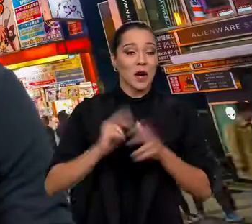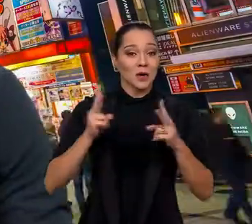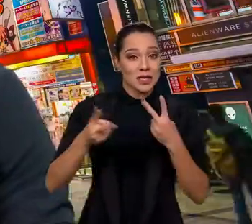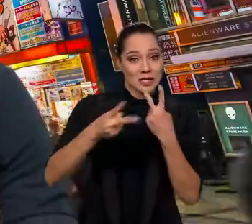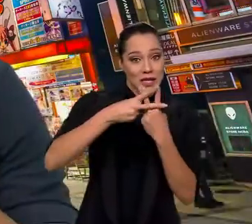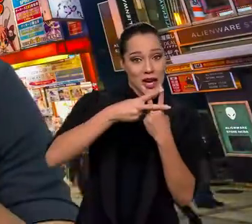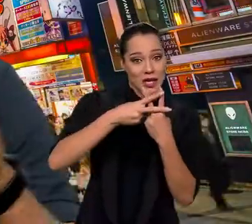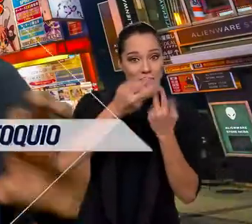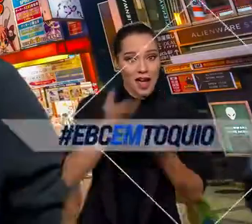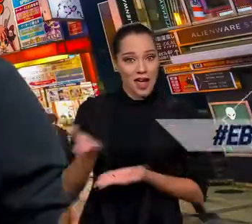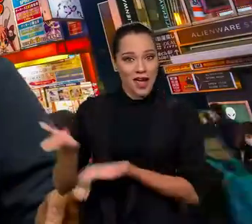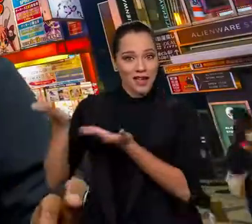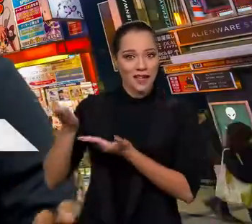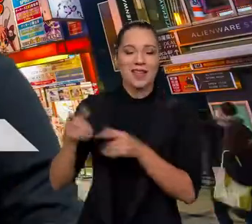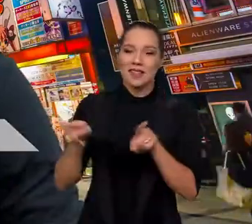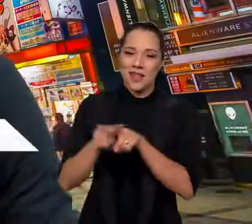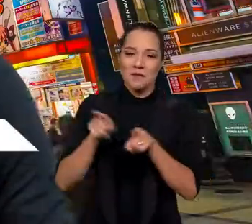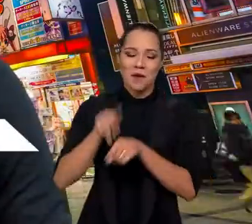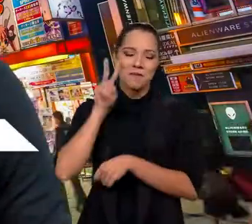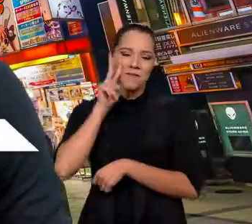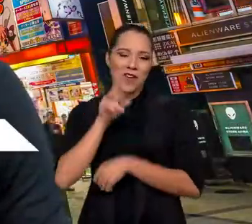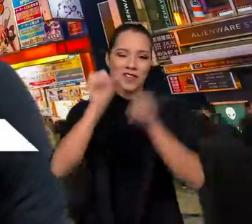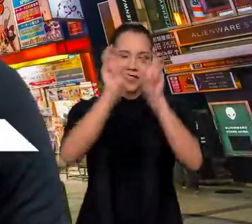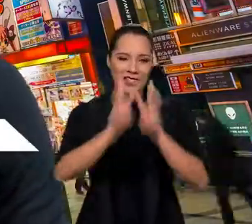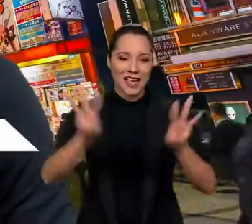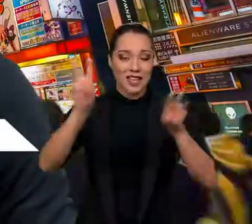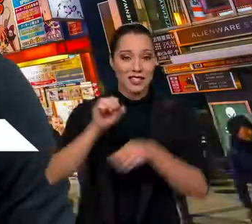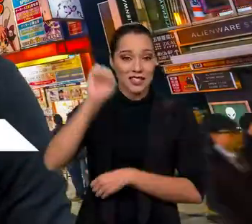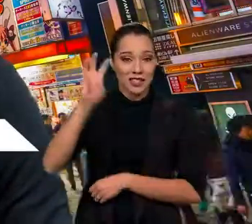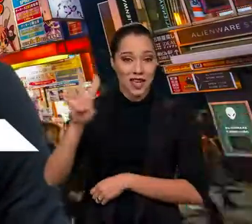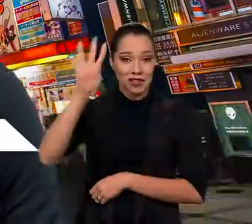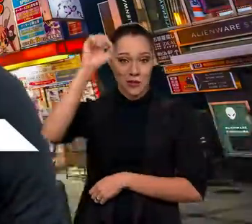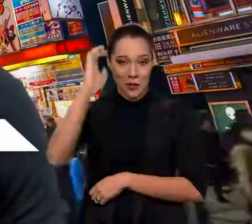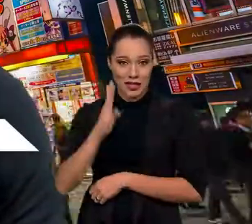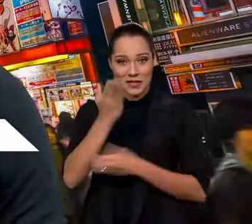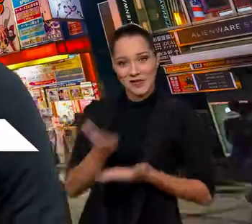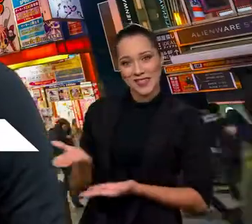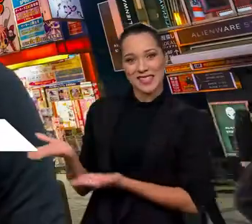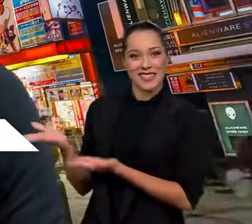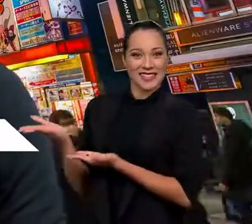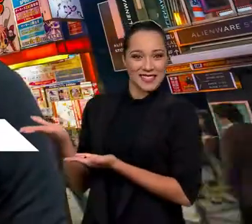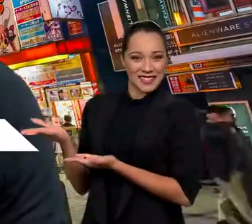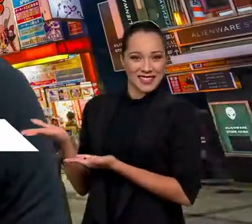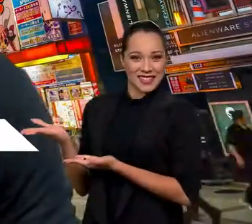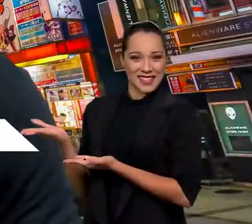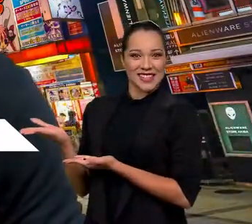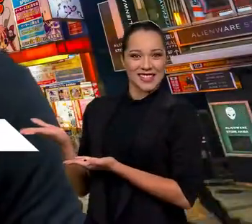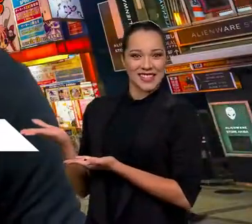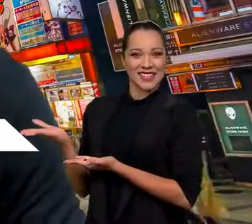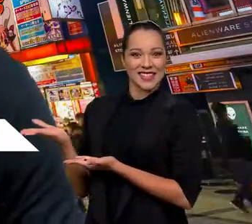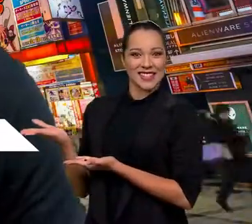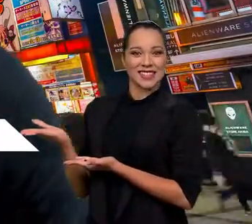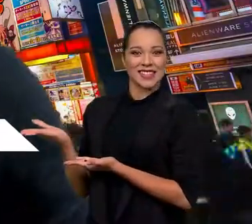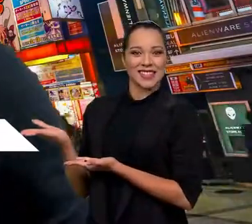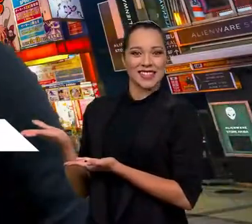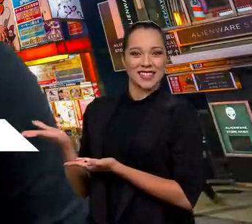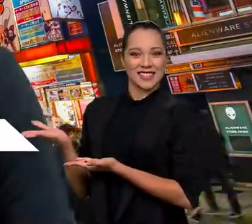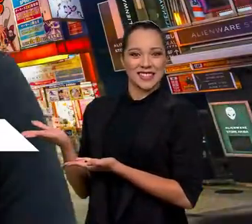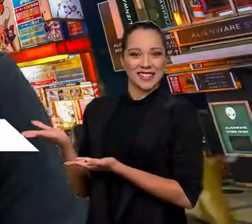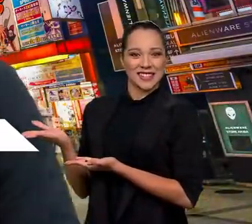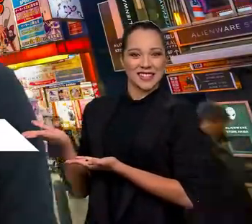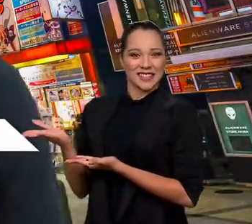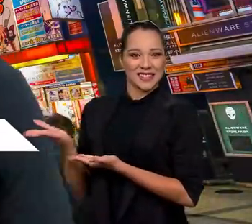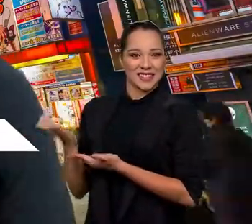Siga a hashtag EBC em Tóquio e dá um pulo lá no nosso site. O endereço é agenciabrasil.ebc.com